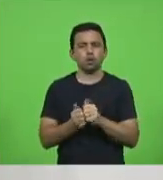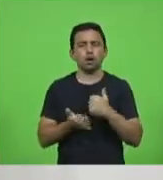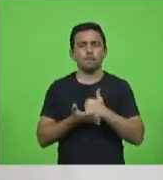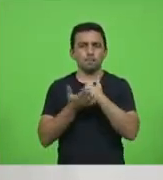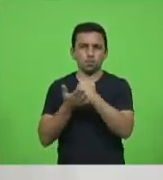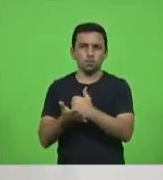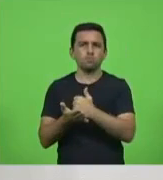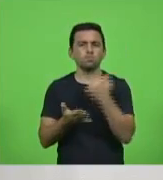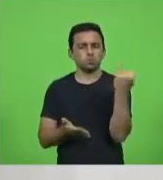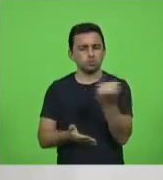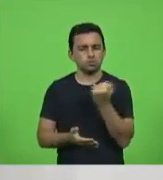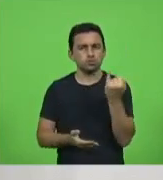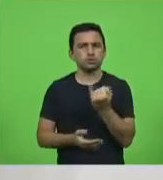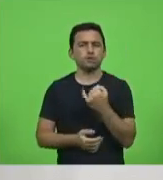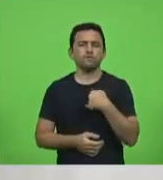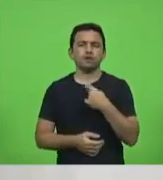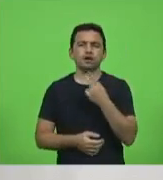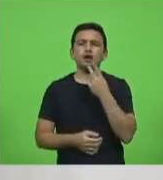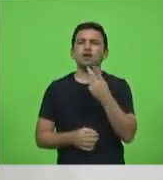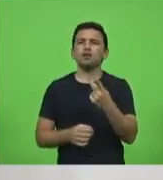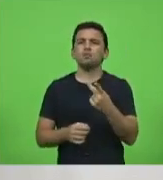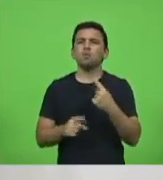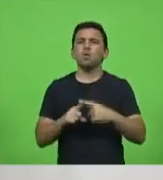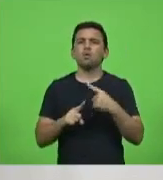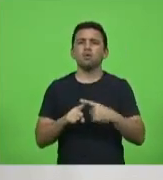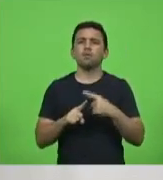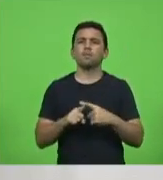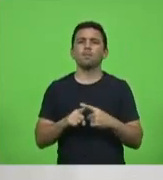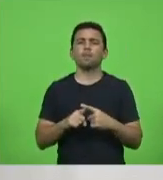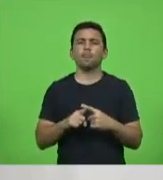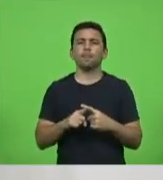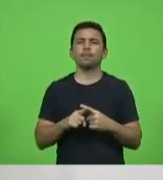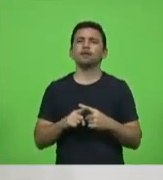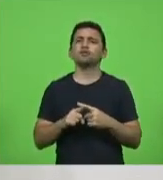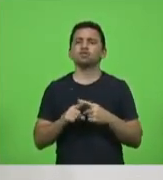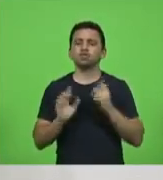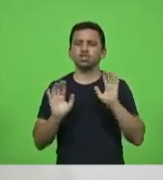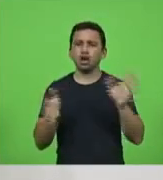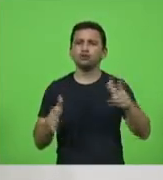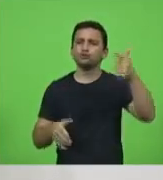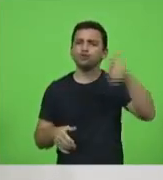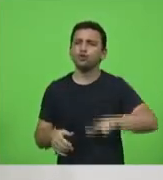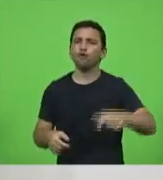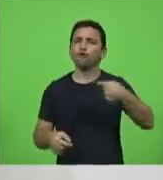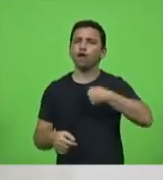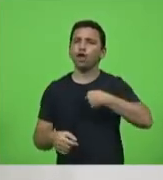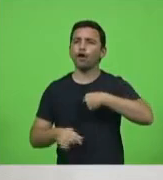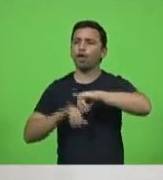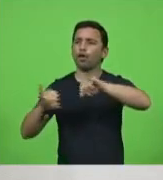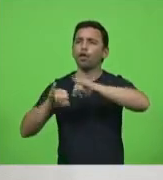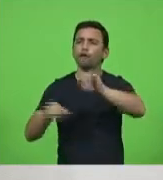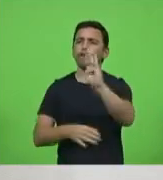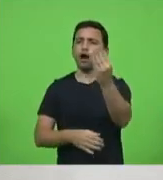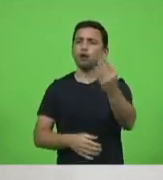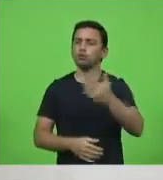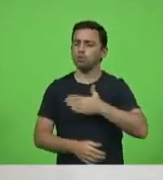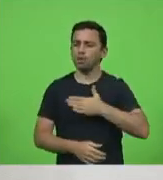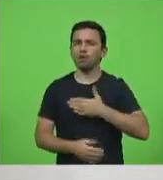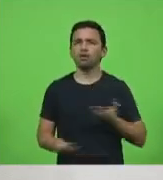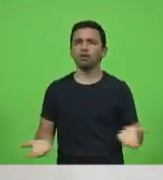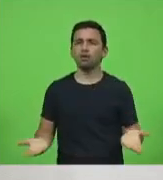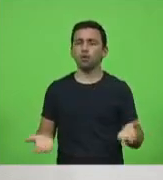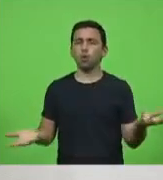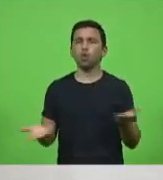relevância, e por que eu falo isso para vocês? Eu, mais uma vez, fui vítima de fake news. Hoje, de novo, acordei de manhã